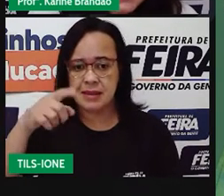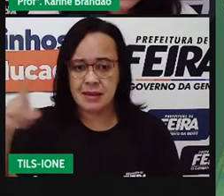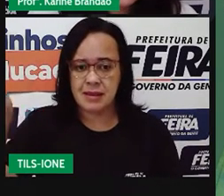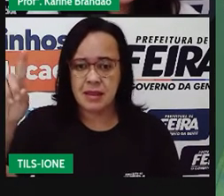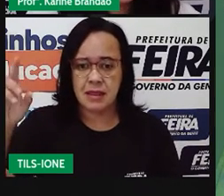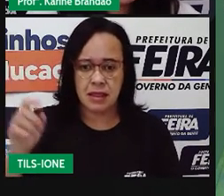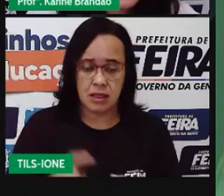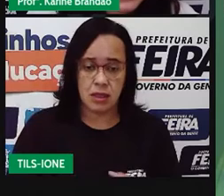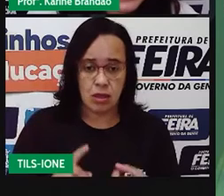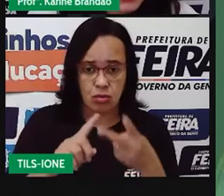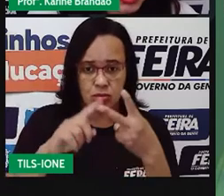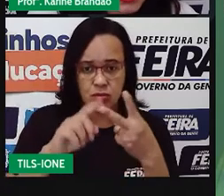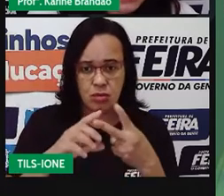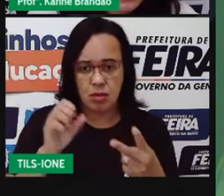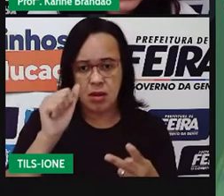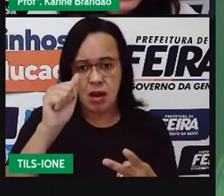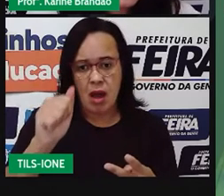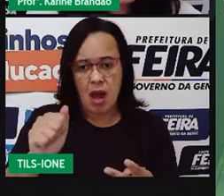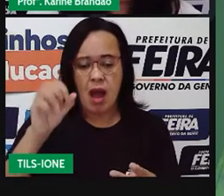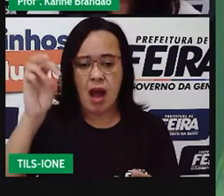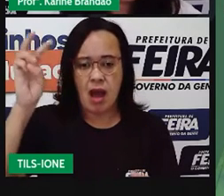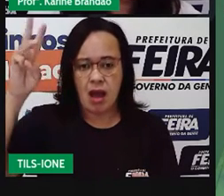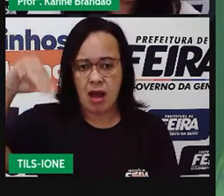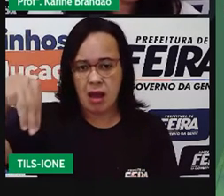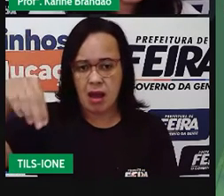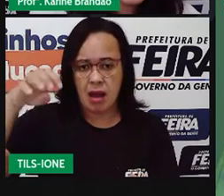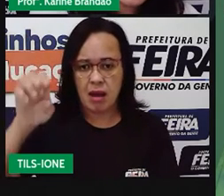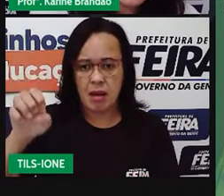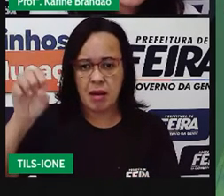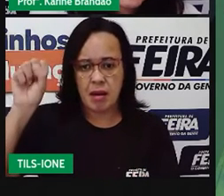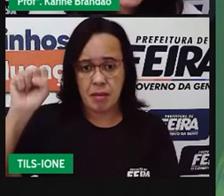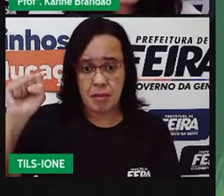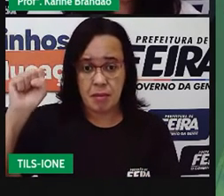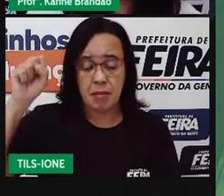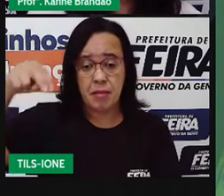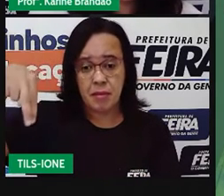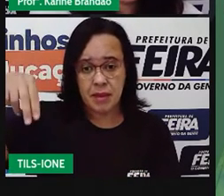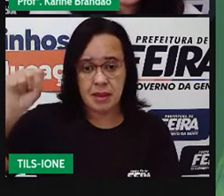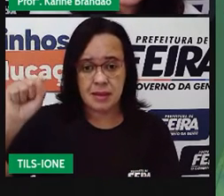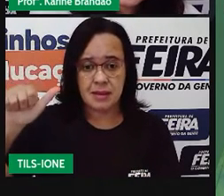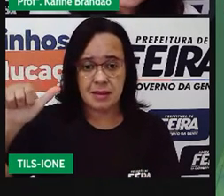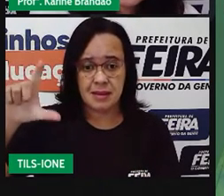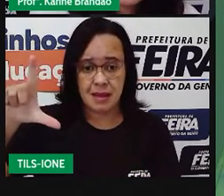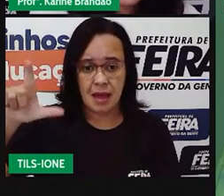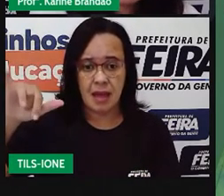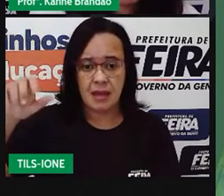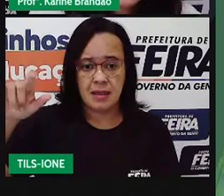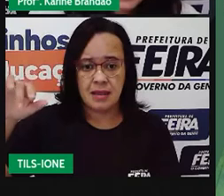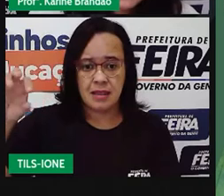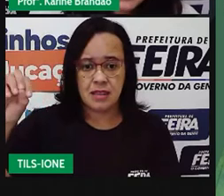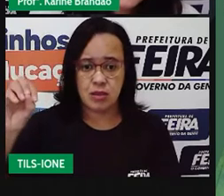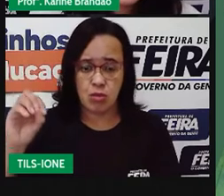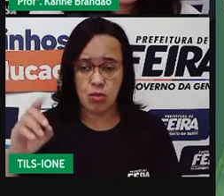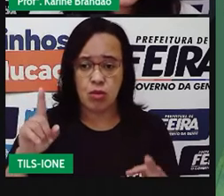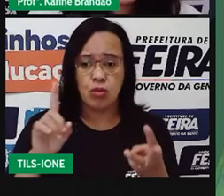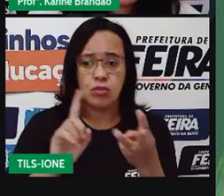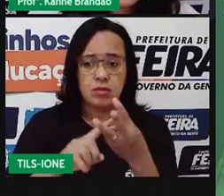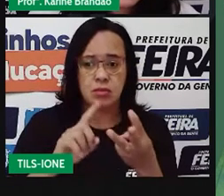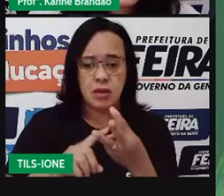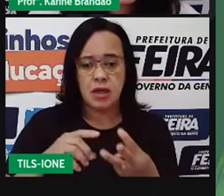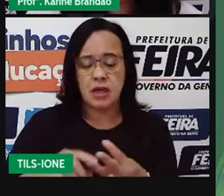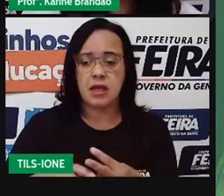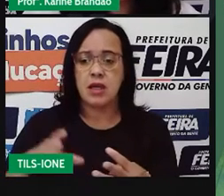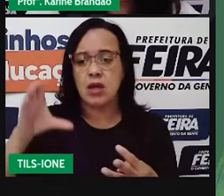competição e parasitismo. O que é a predação? É quando um organismo mata e